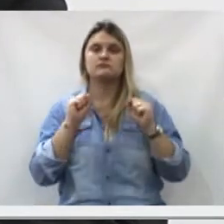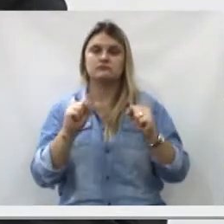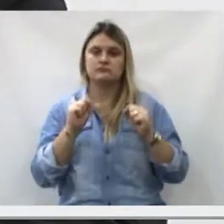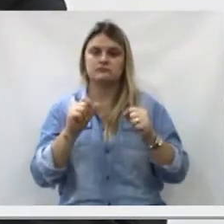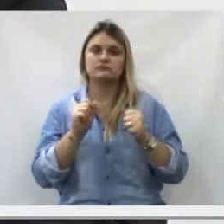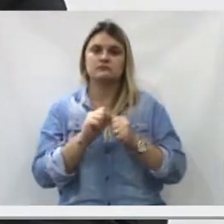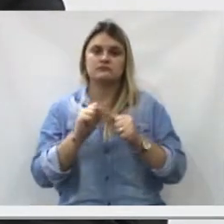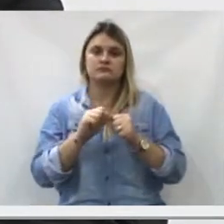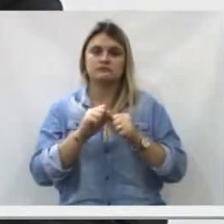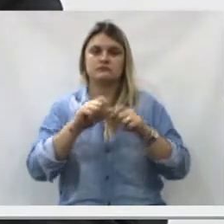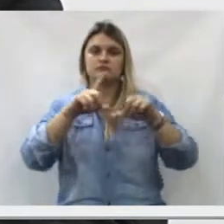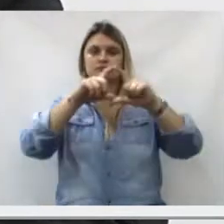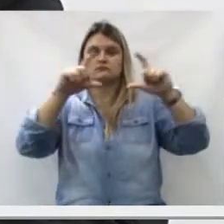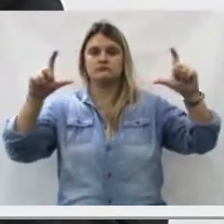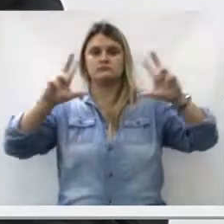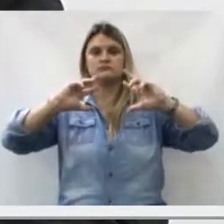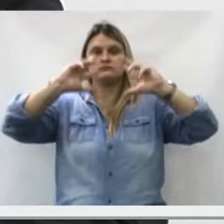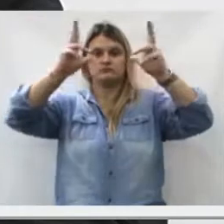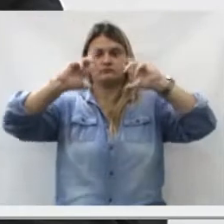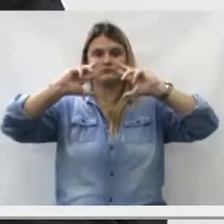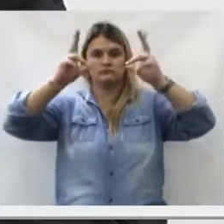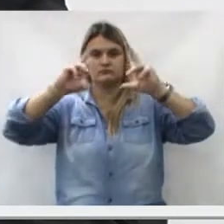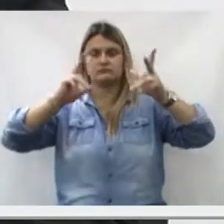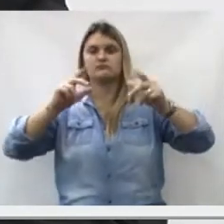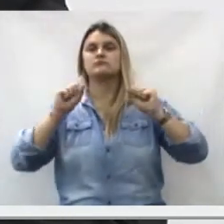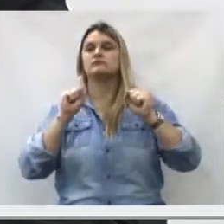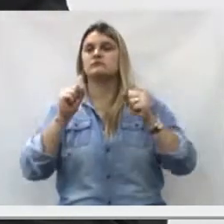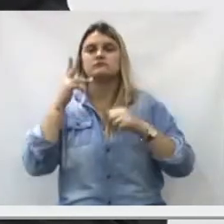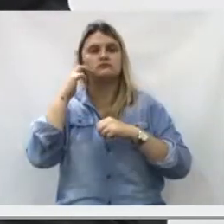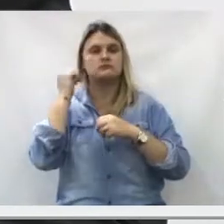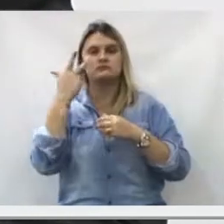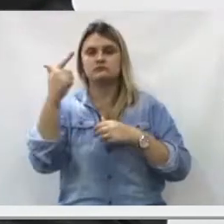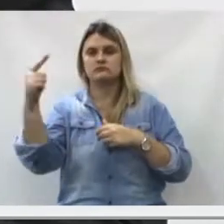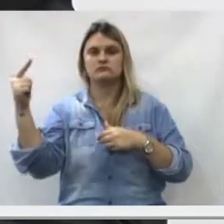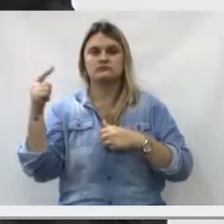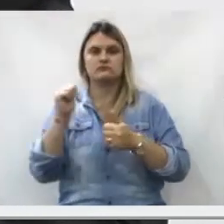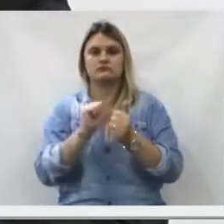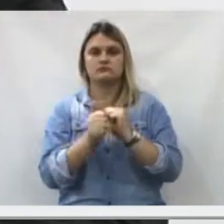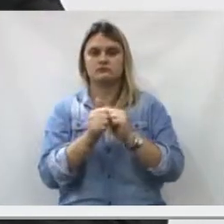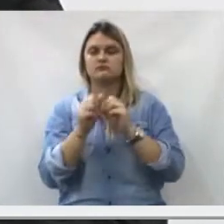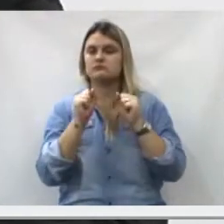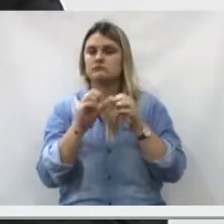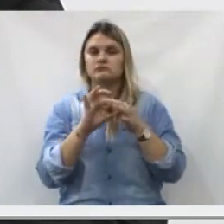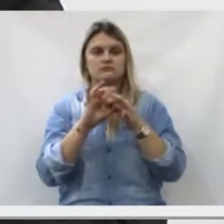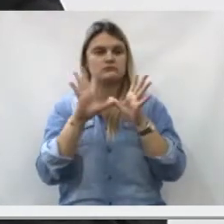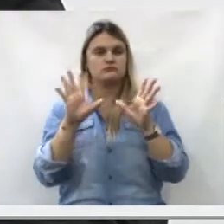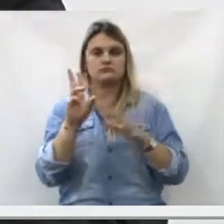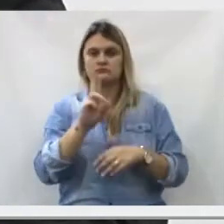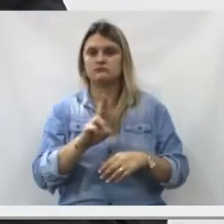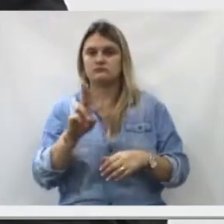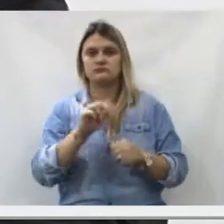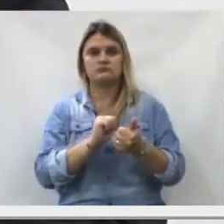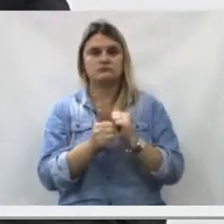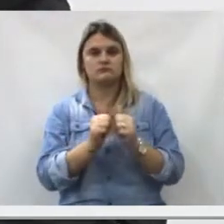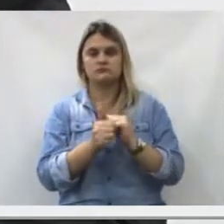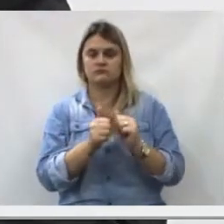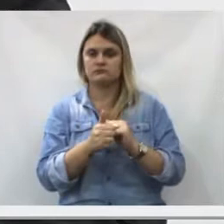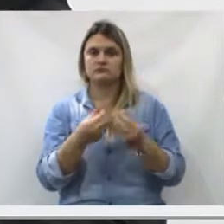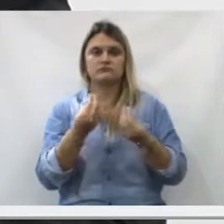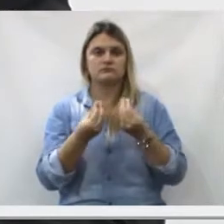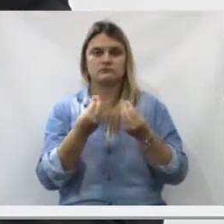das crianças não é só para o futebol, pode ser colocada uma rede de vôlei nesse campo de grama sintética. Então,